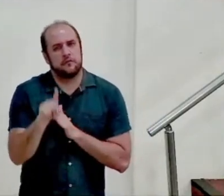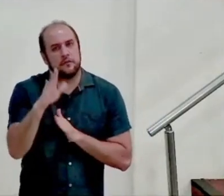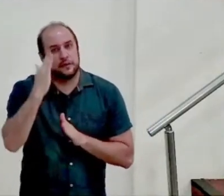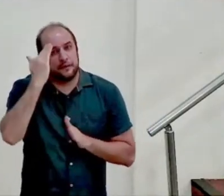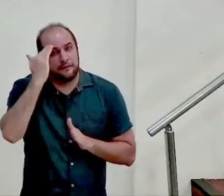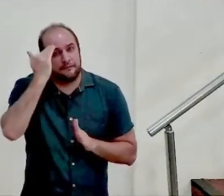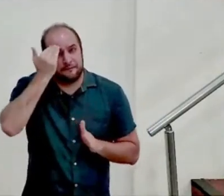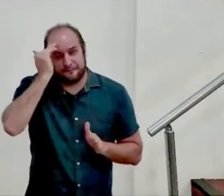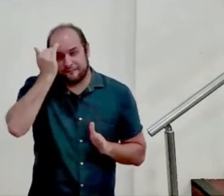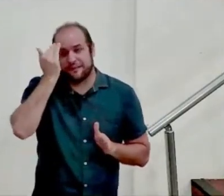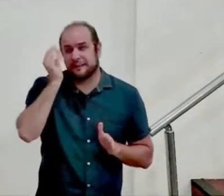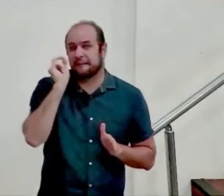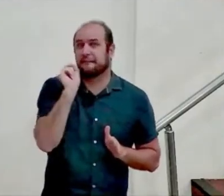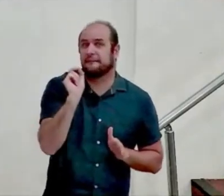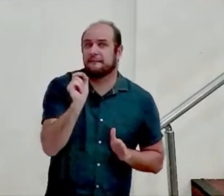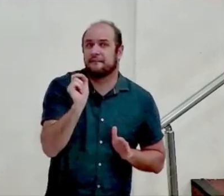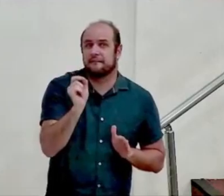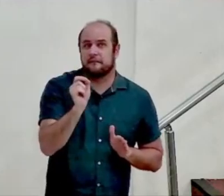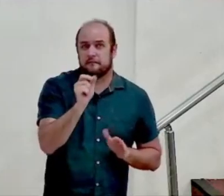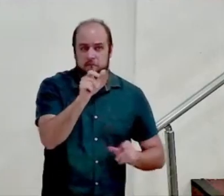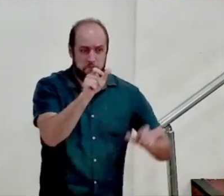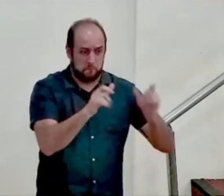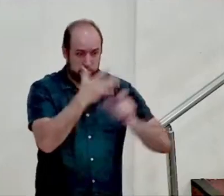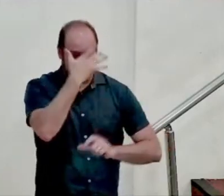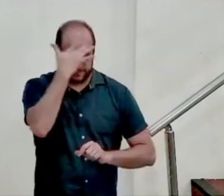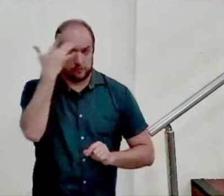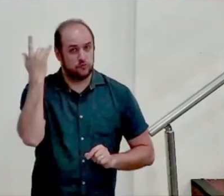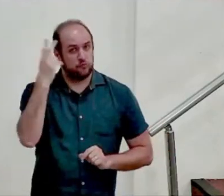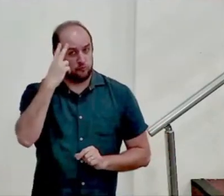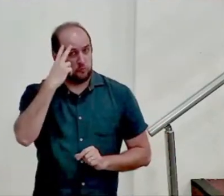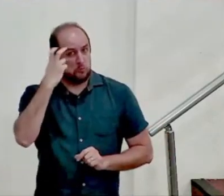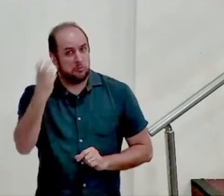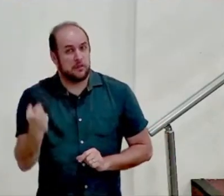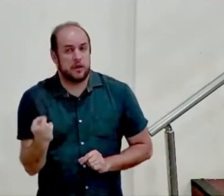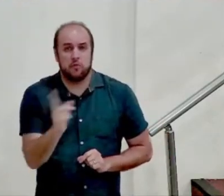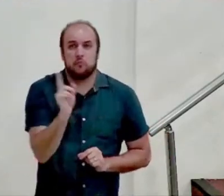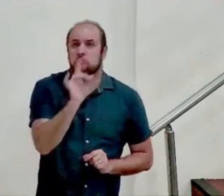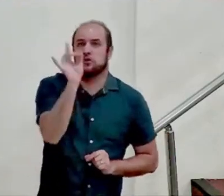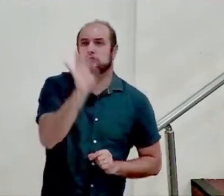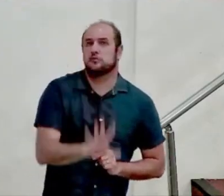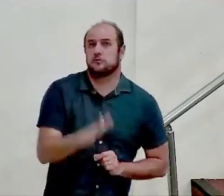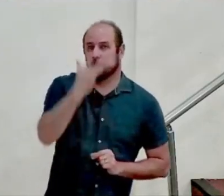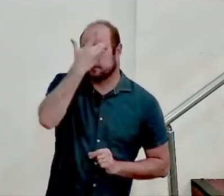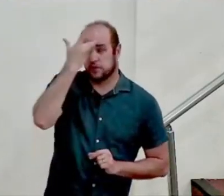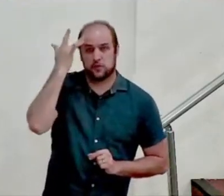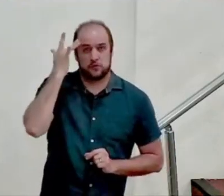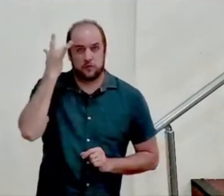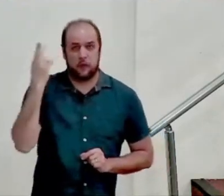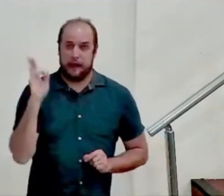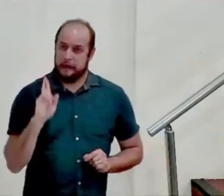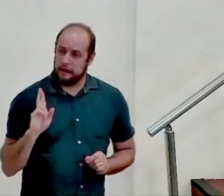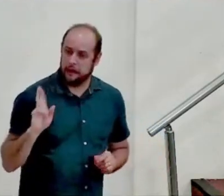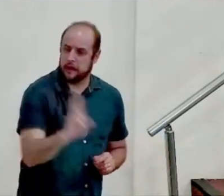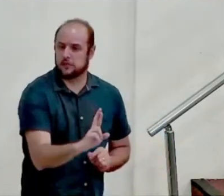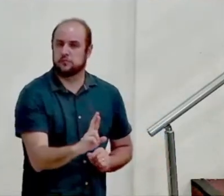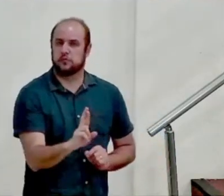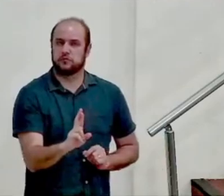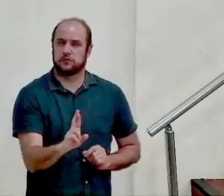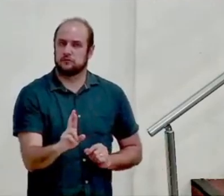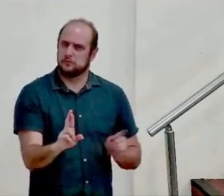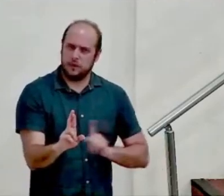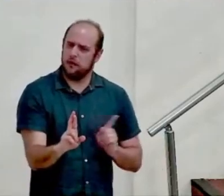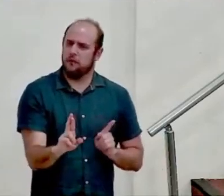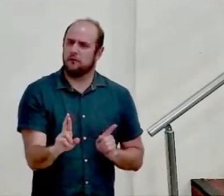e entender que pessoas perspicazes não são apenas aquelas que têm as respostas certas.